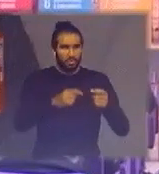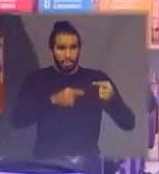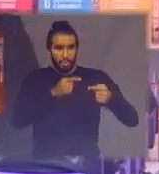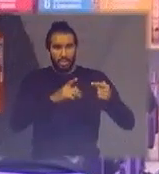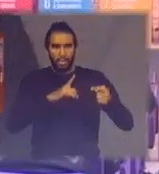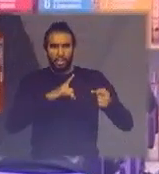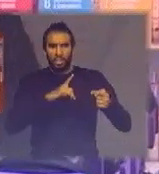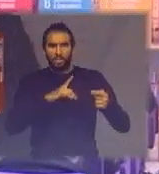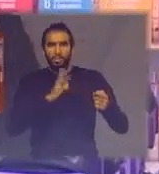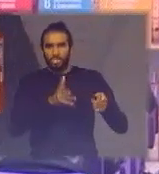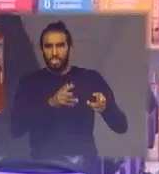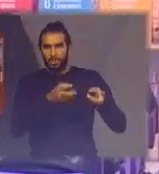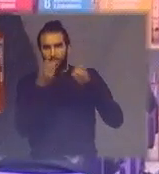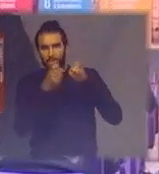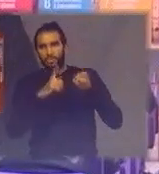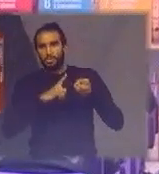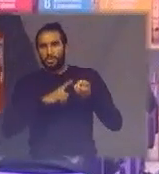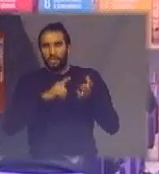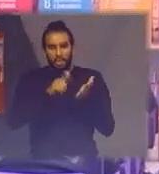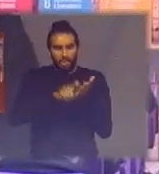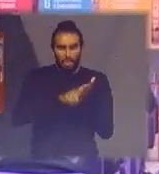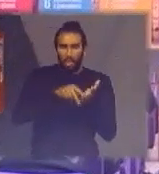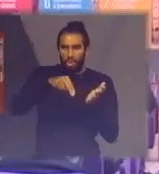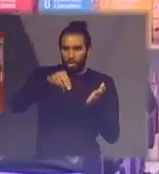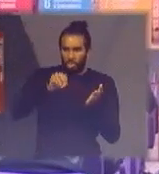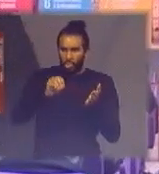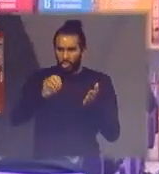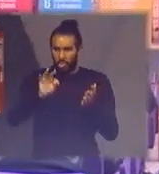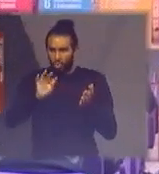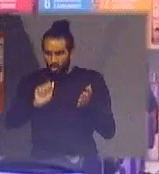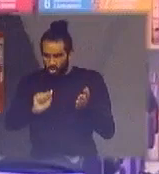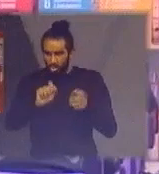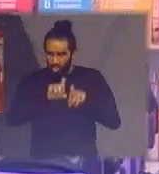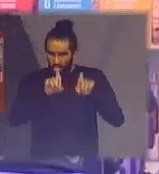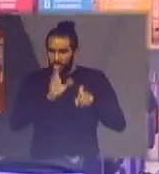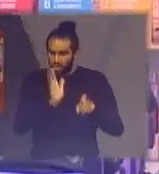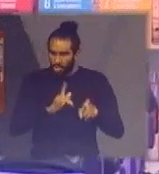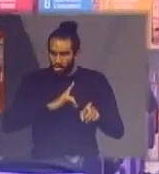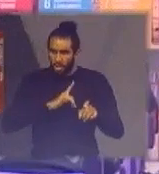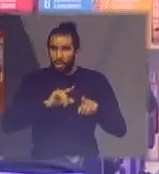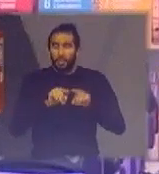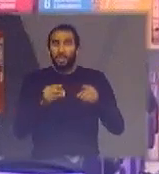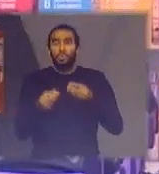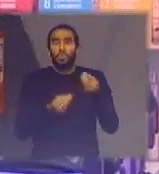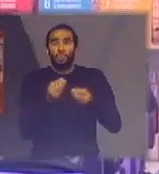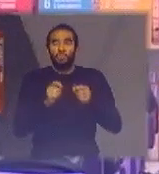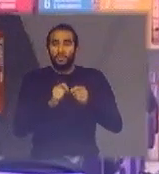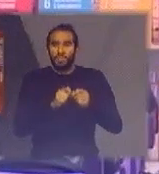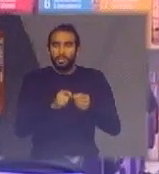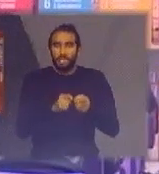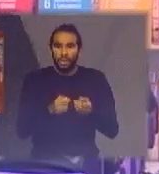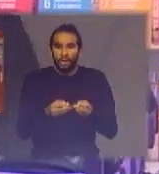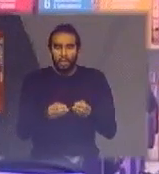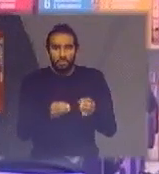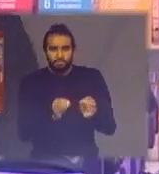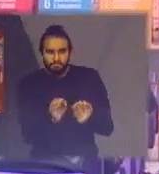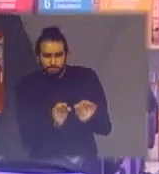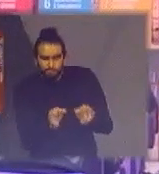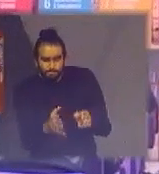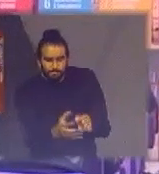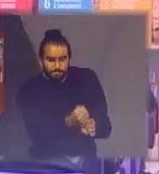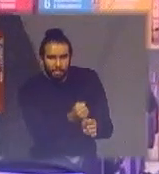reconhecidas emitem nota fiscal eletrônica isso aí não tem problema em relação a isso a questão é o manuseio então essas informações é